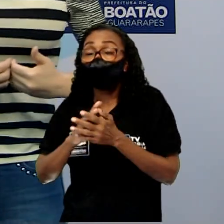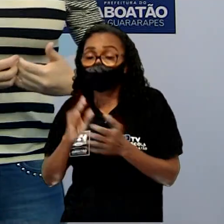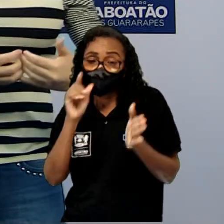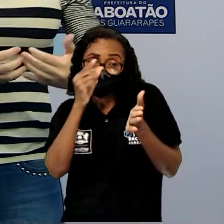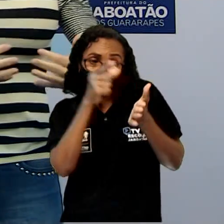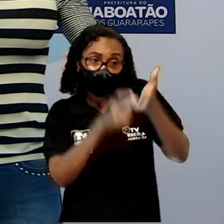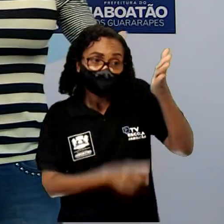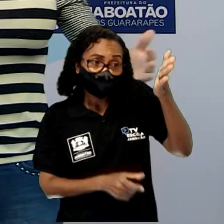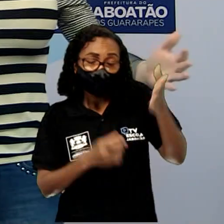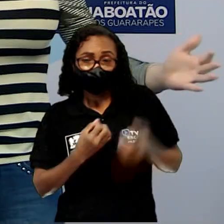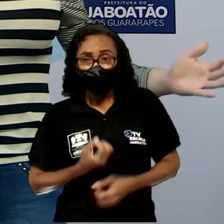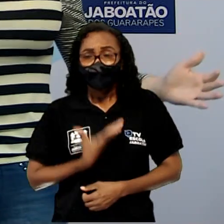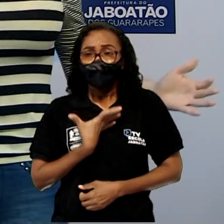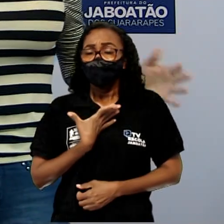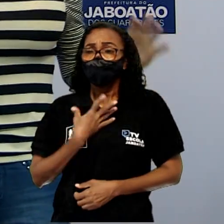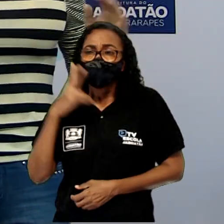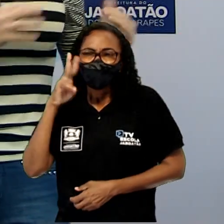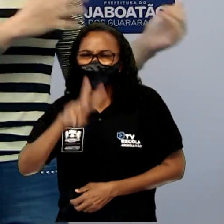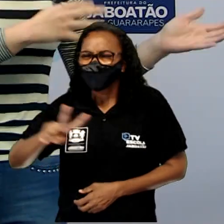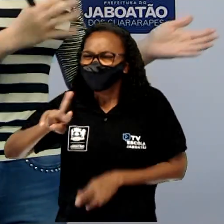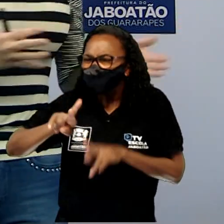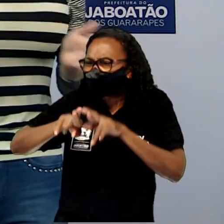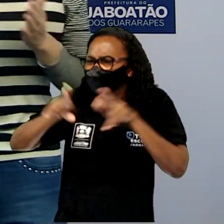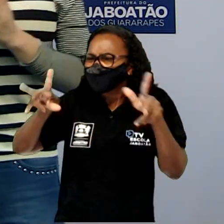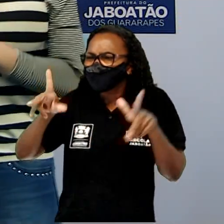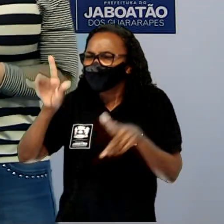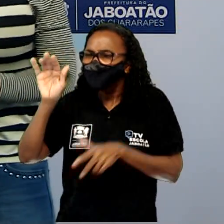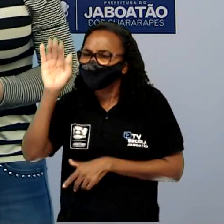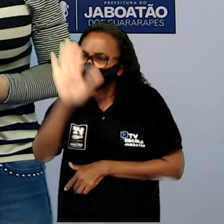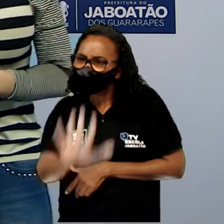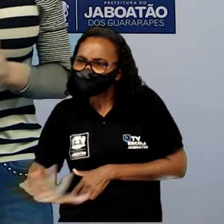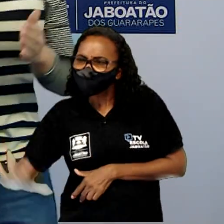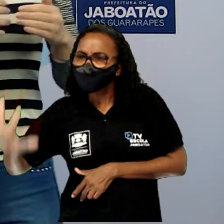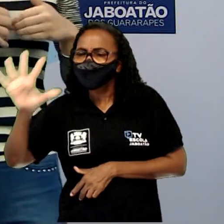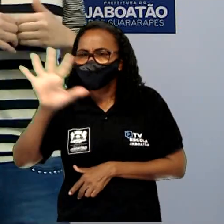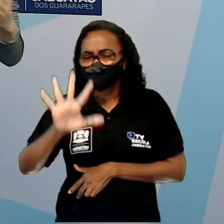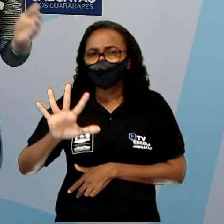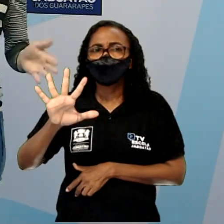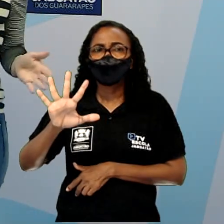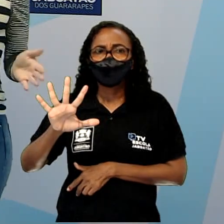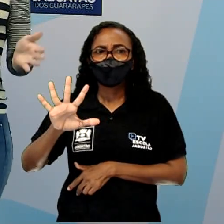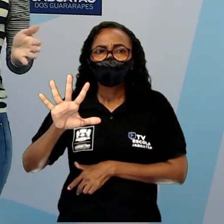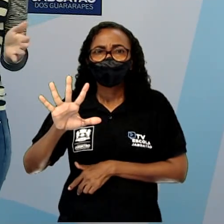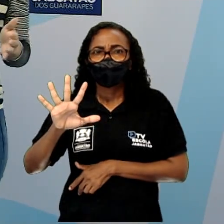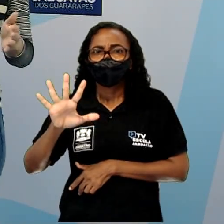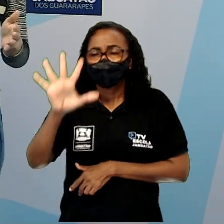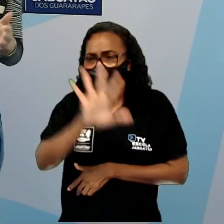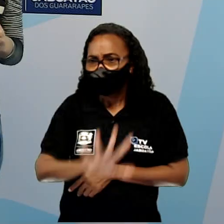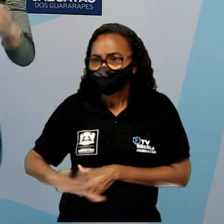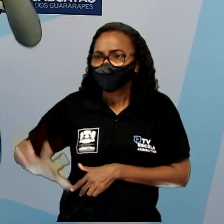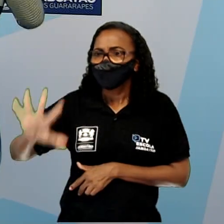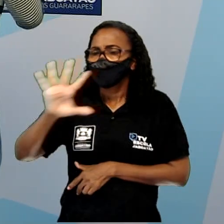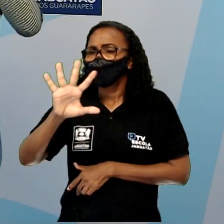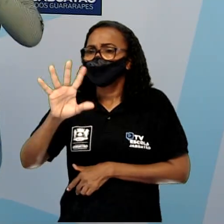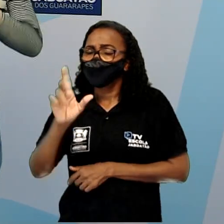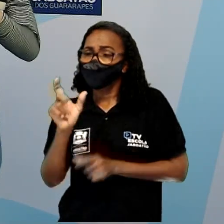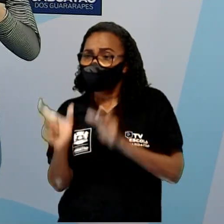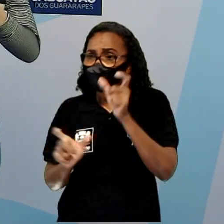muito diferente de imagens. São três imagens aqui de campos semânticos diferentes.